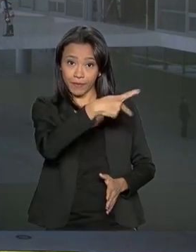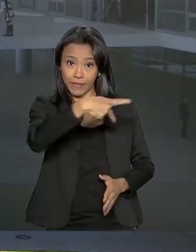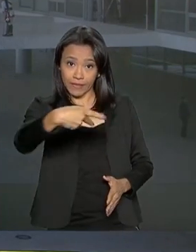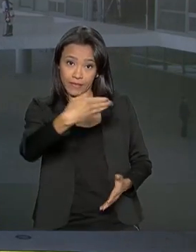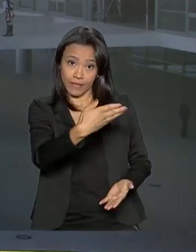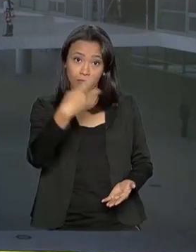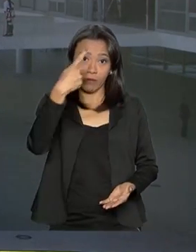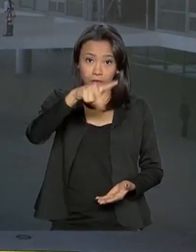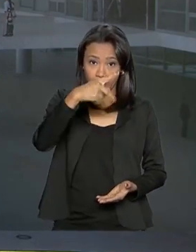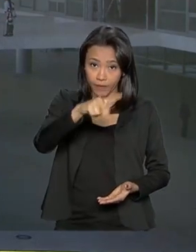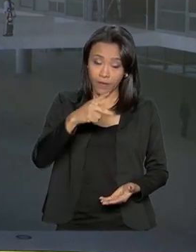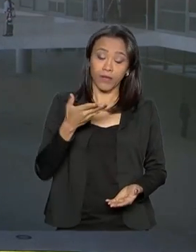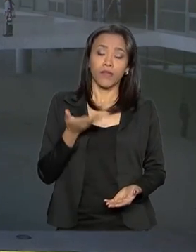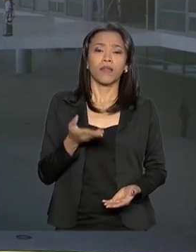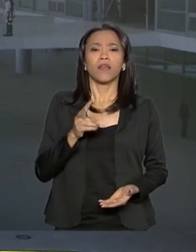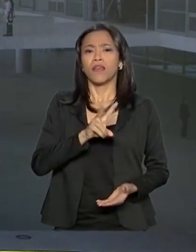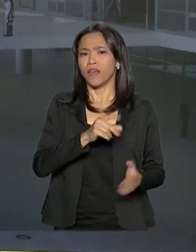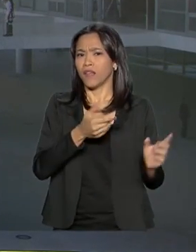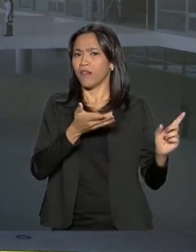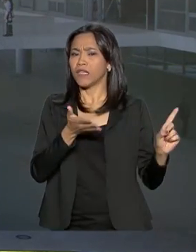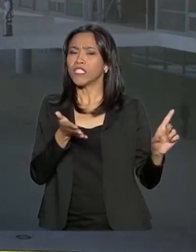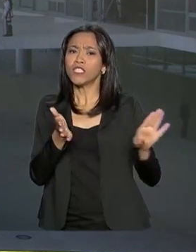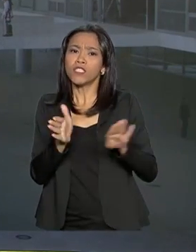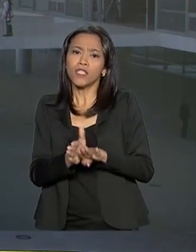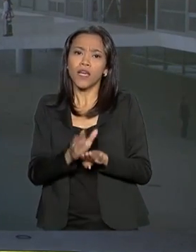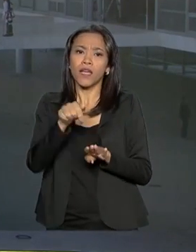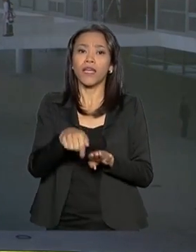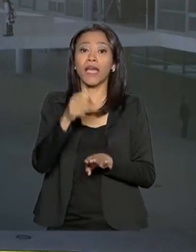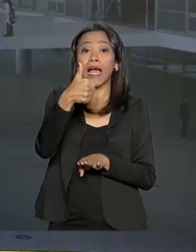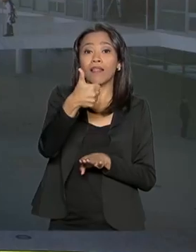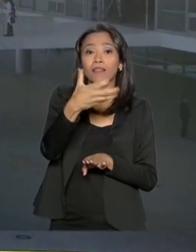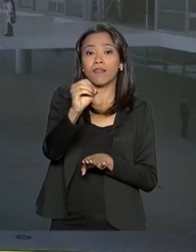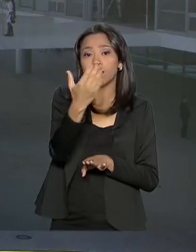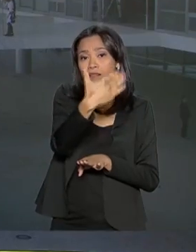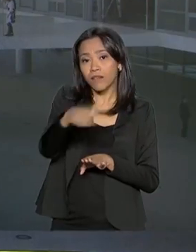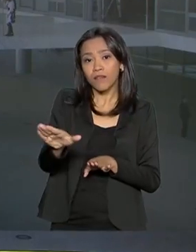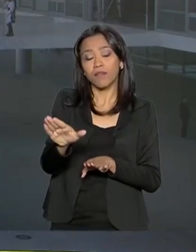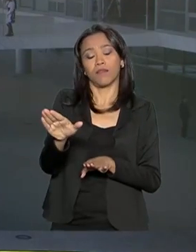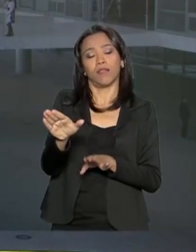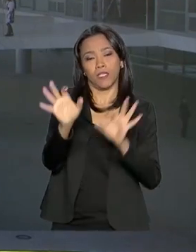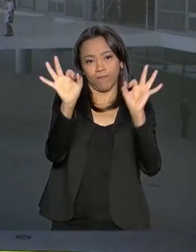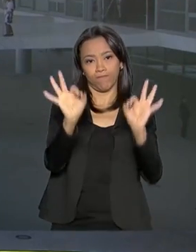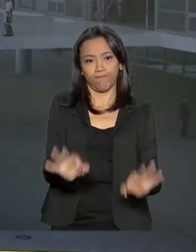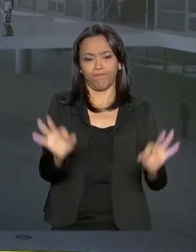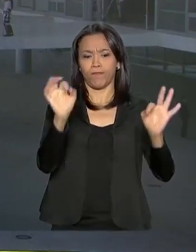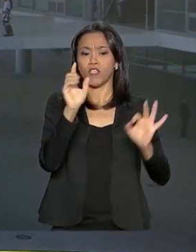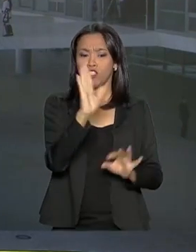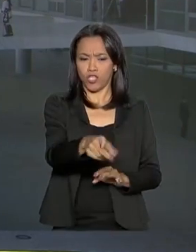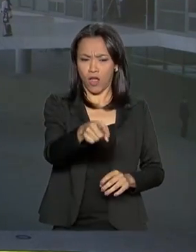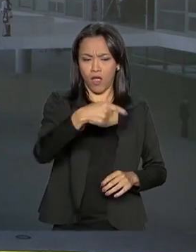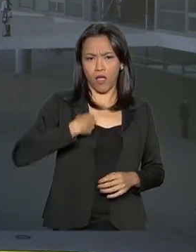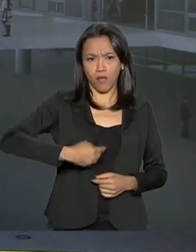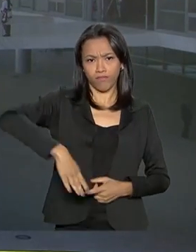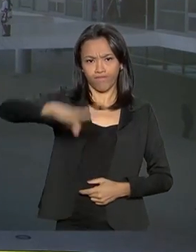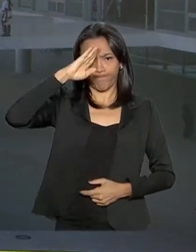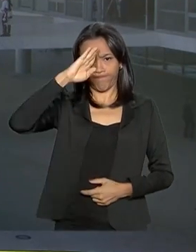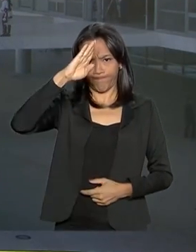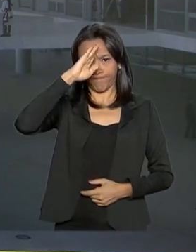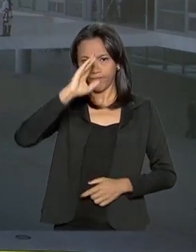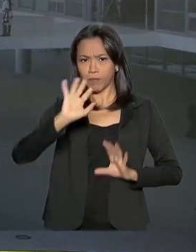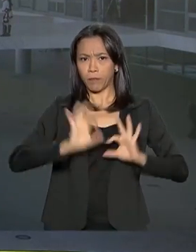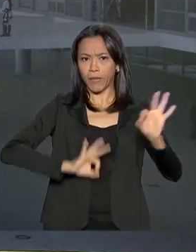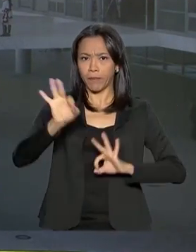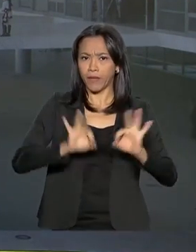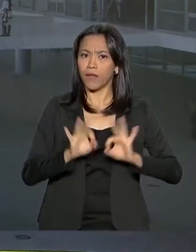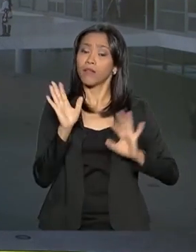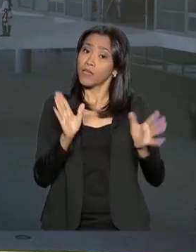estar aqui no Palácio do Planalto às 10h30 em ponto. Os militares já estão posicionados para esse ritual que é tradição